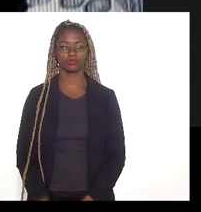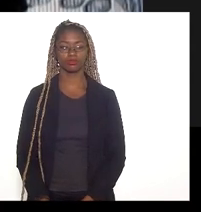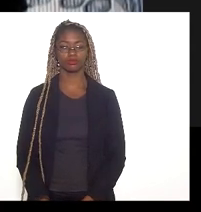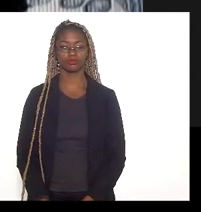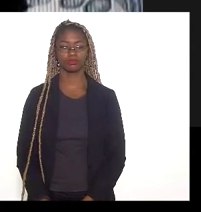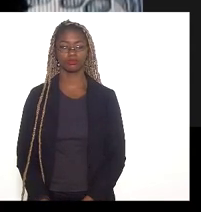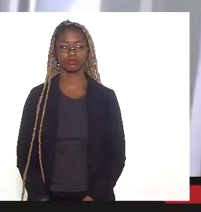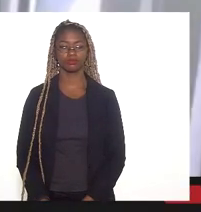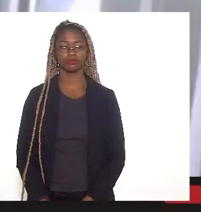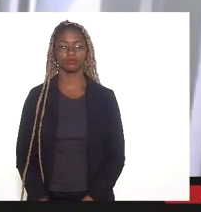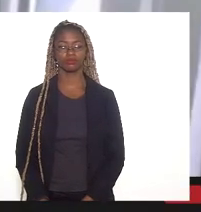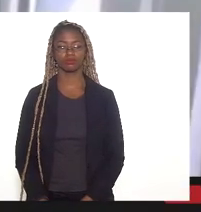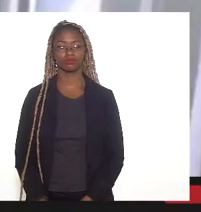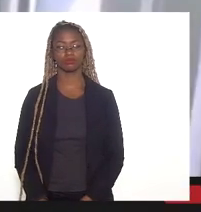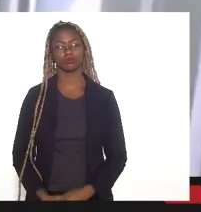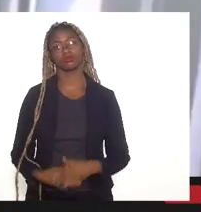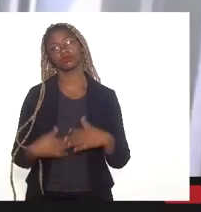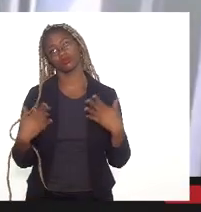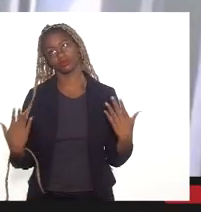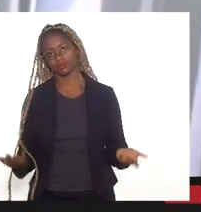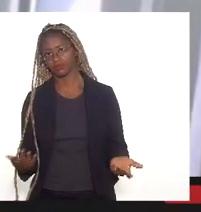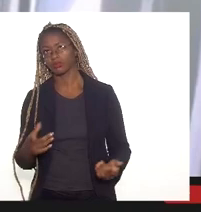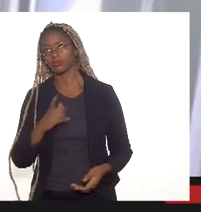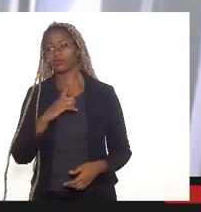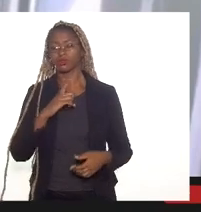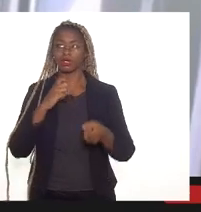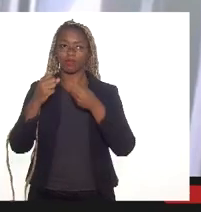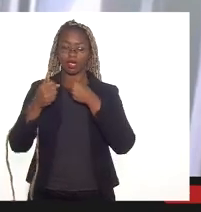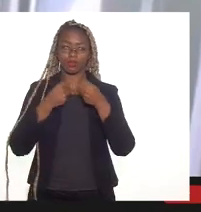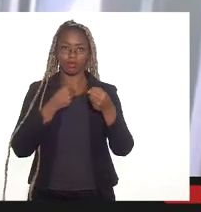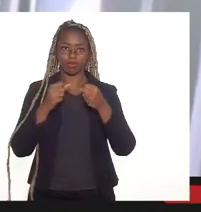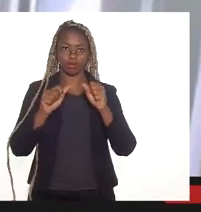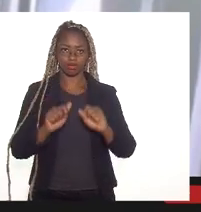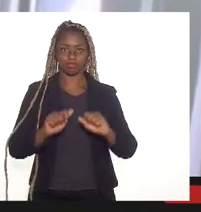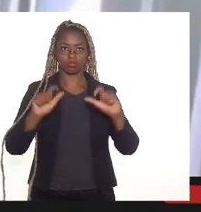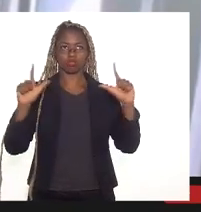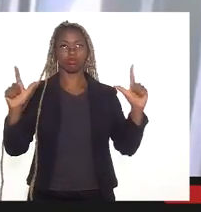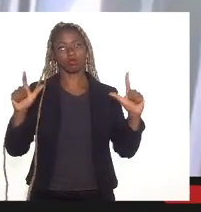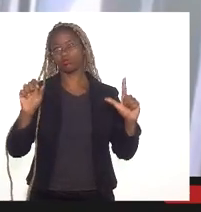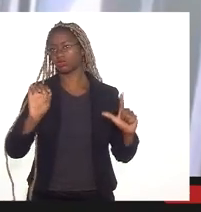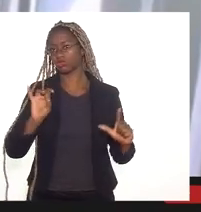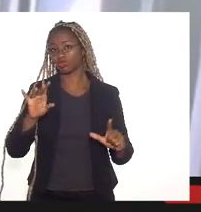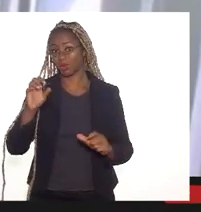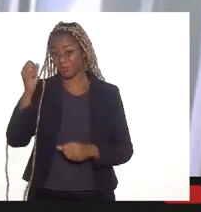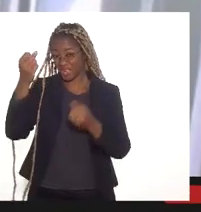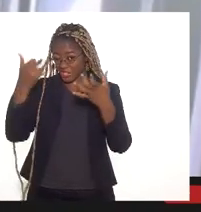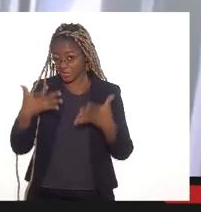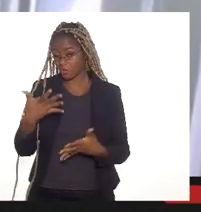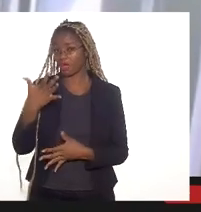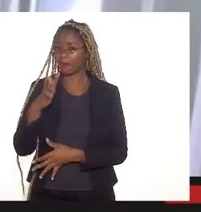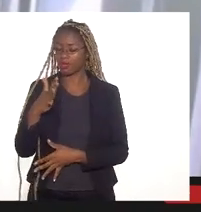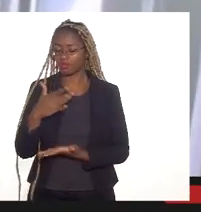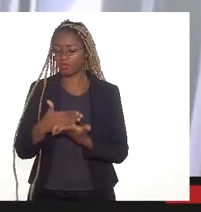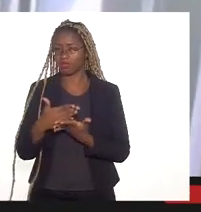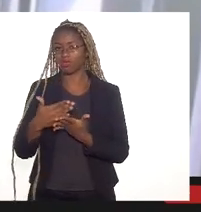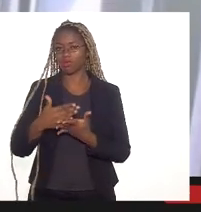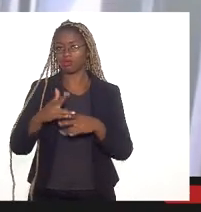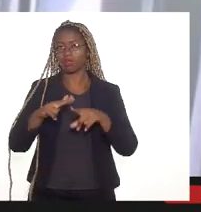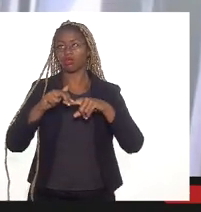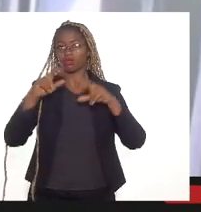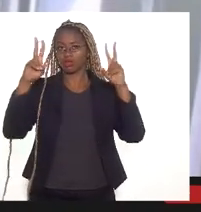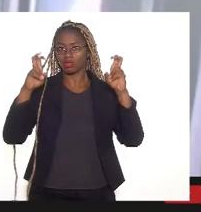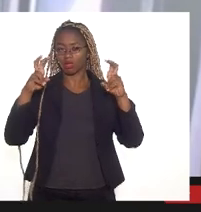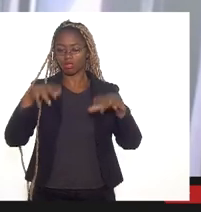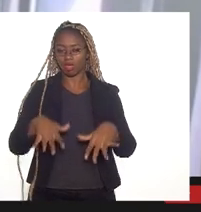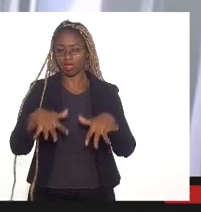Bem, exibida essa reportagem que eu acho que é ilustrativa do tema que nós vamos enfrentar